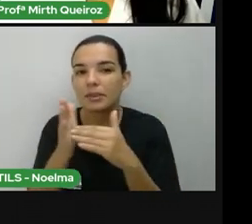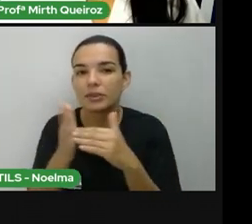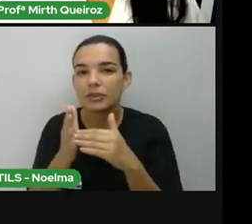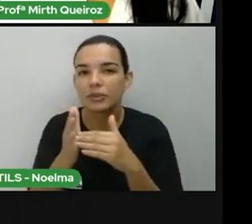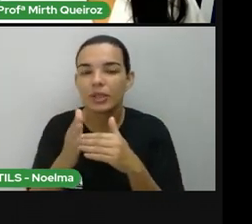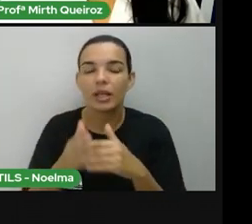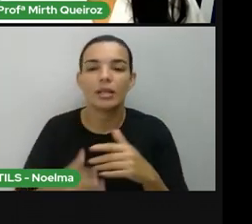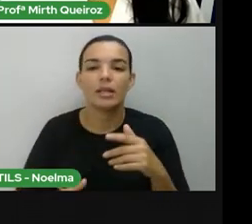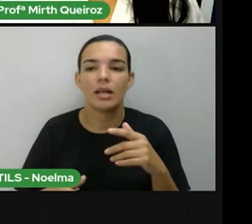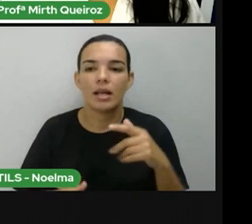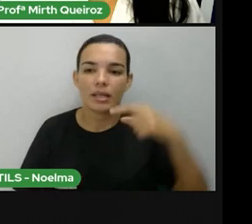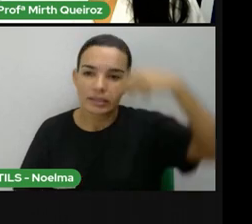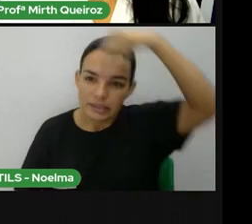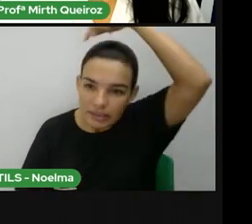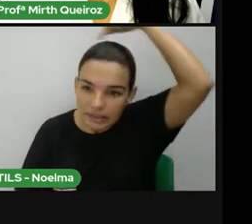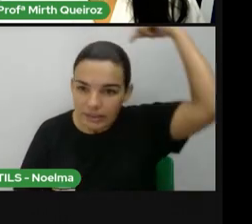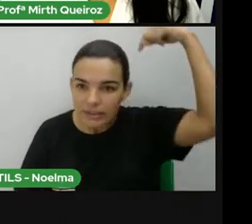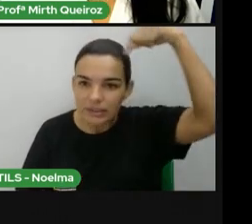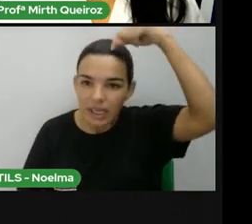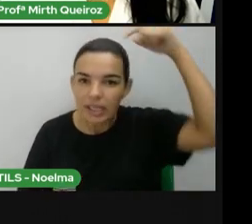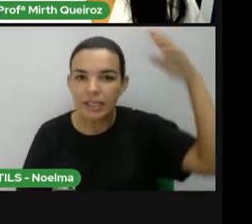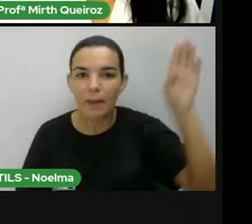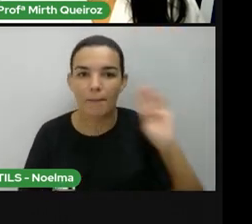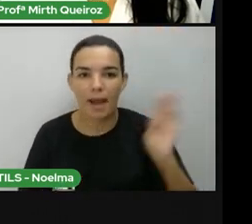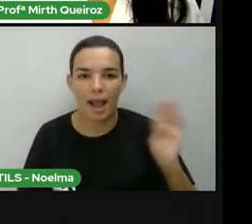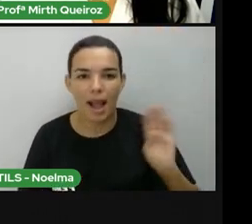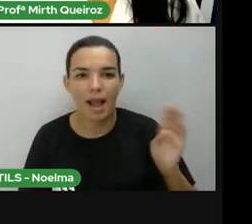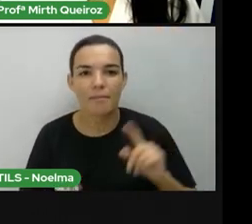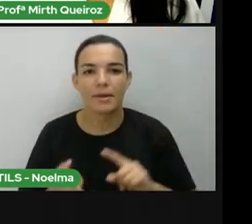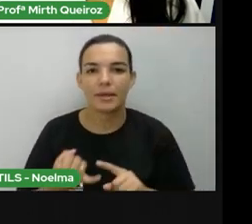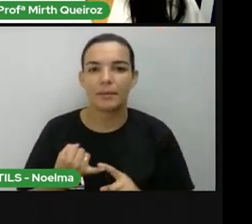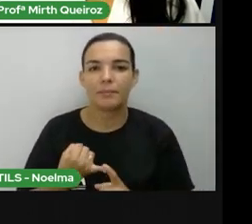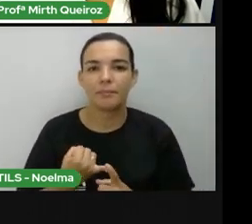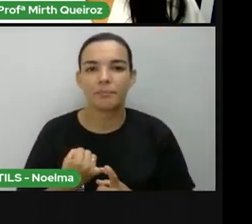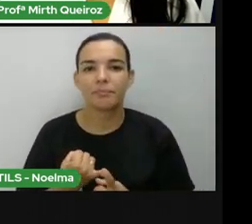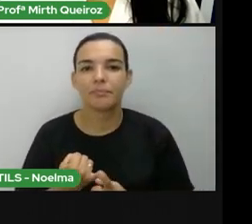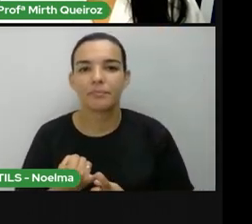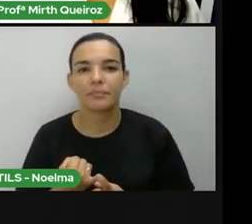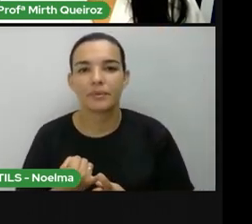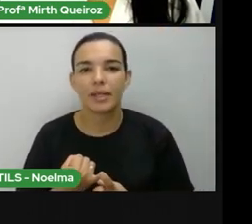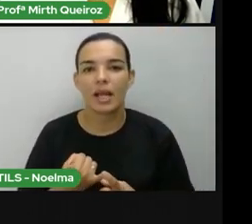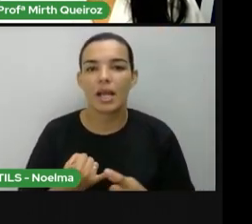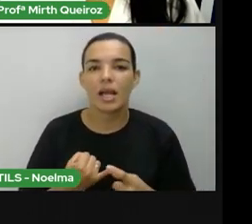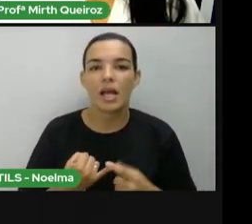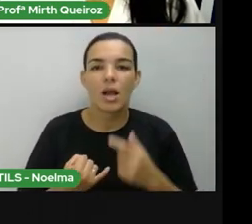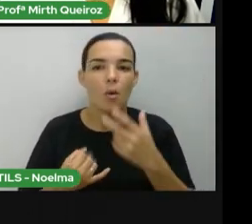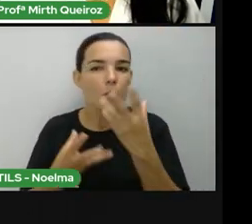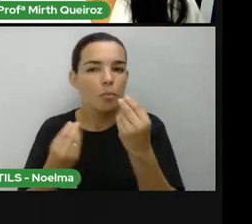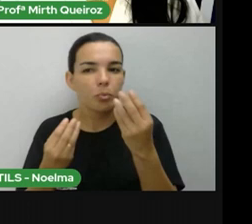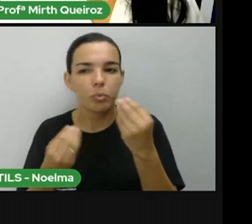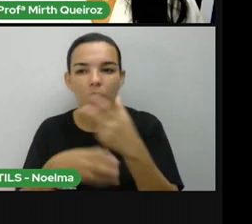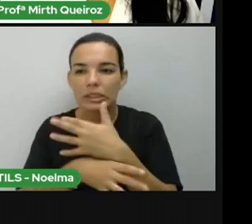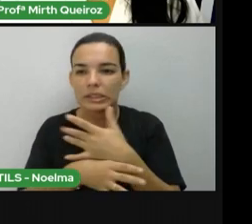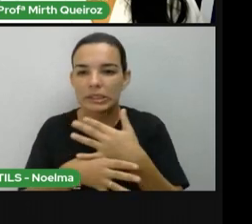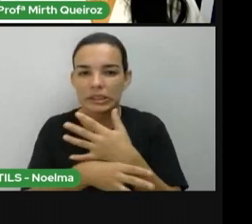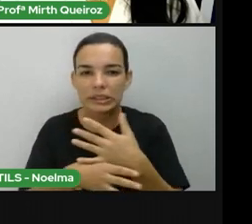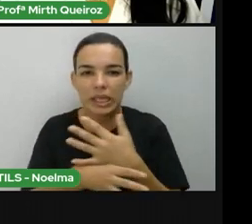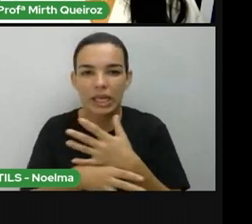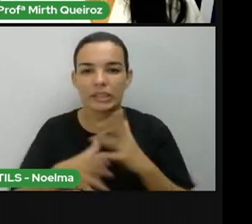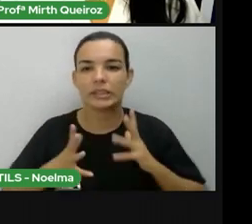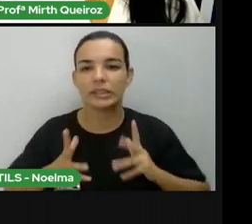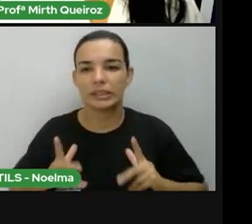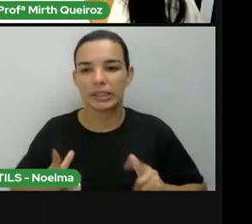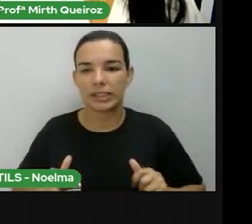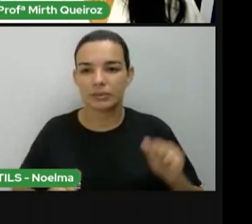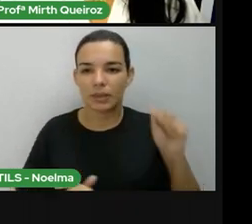Santanópolis, Tanquinho Candeal, Riachão do Jacuípe, Antônio Cardoso, São Gonçalo dos Campos, Santo